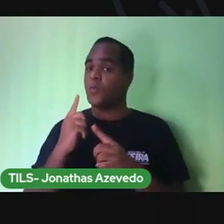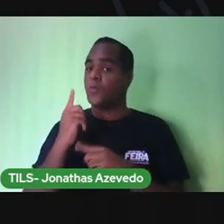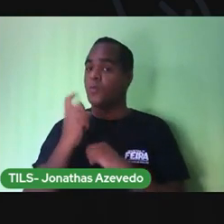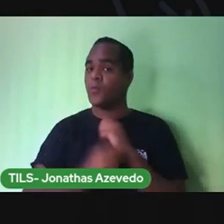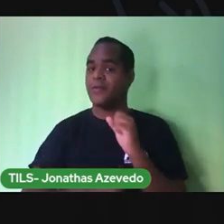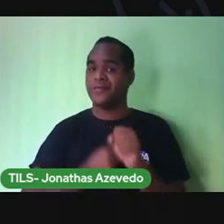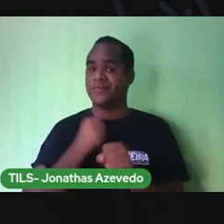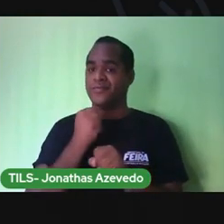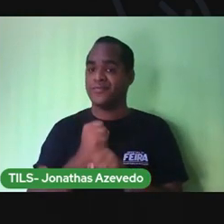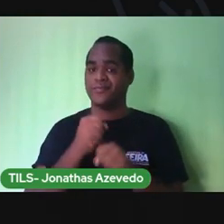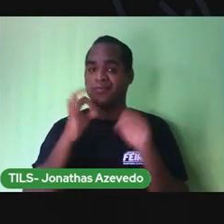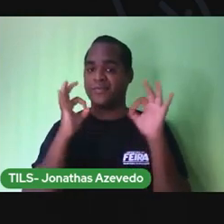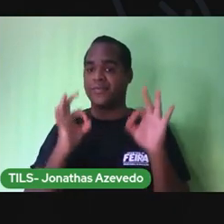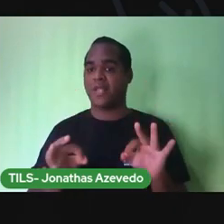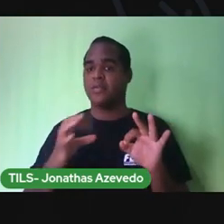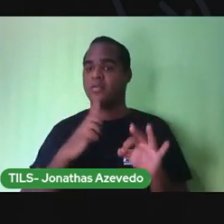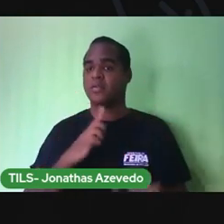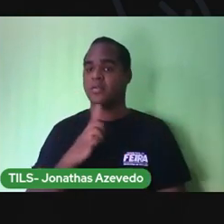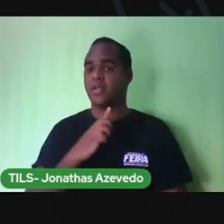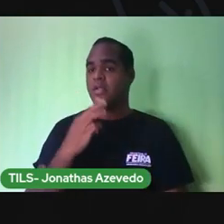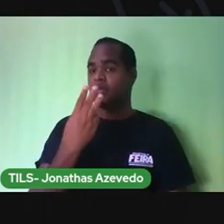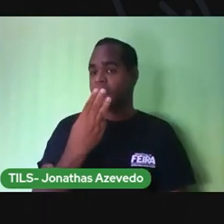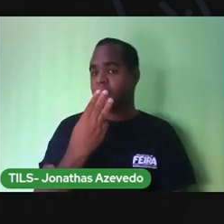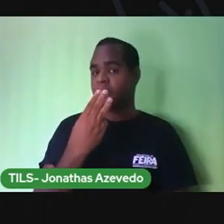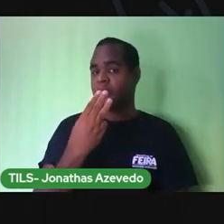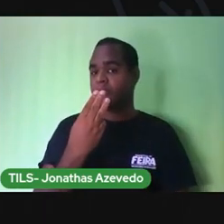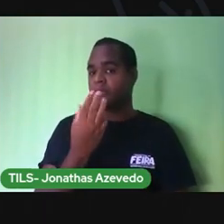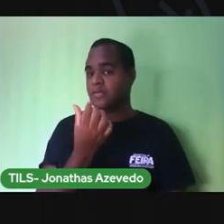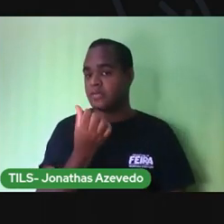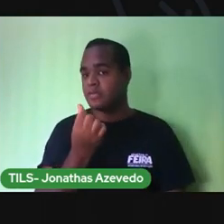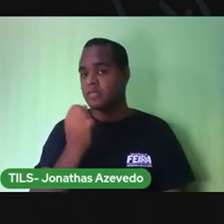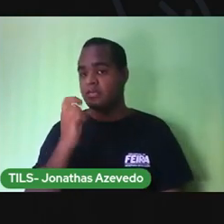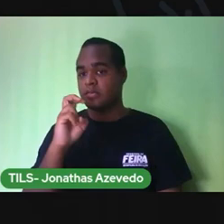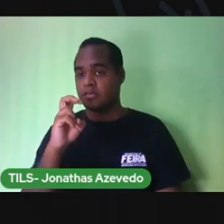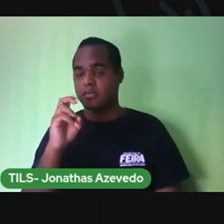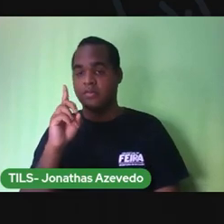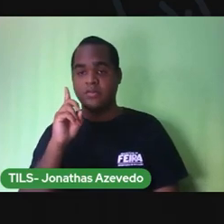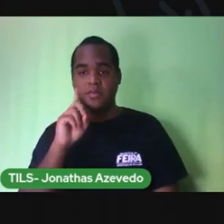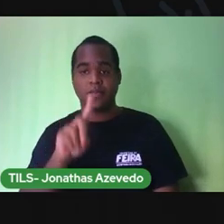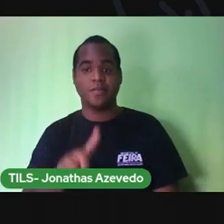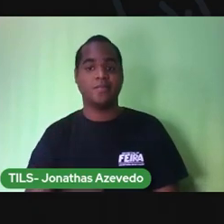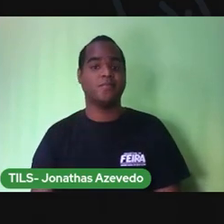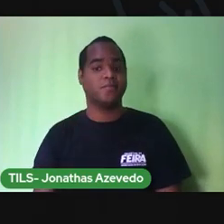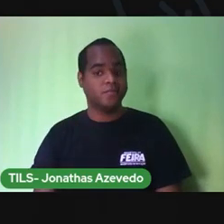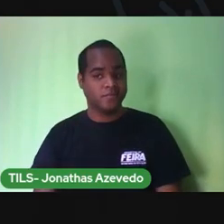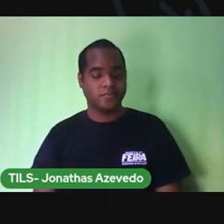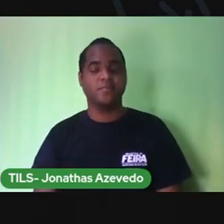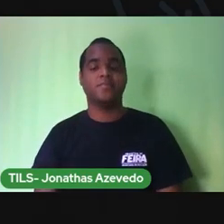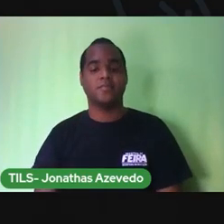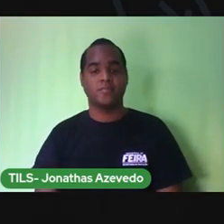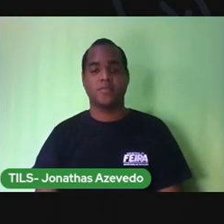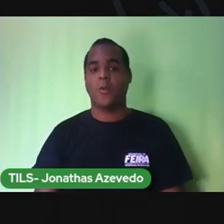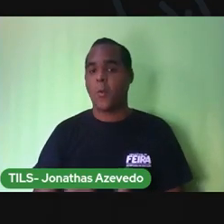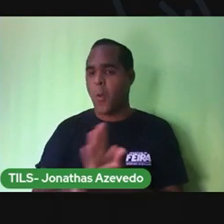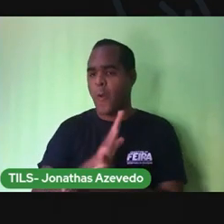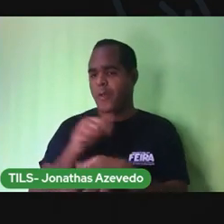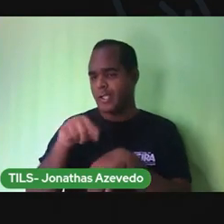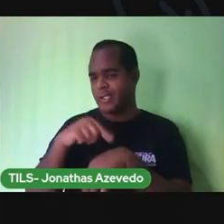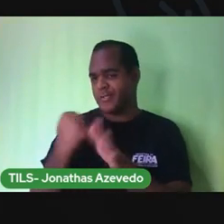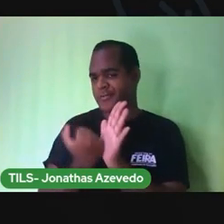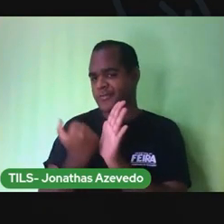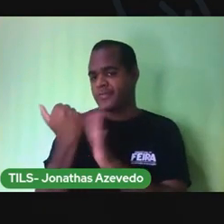ano, 365 dias e algumas horinhas.